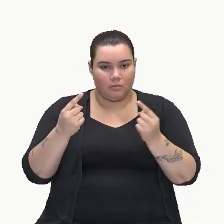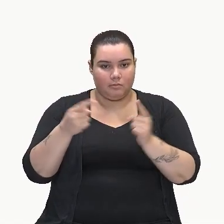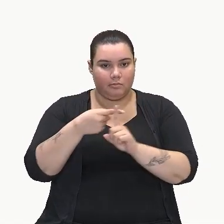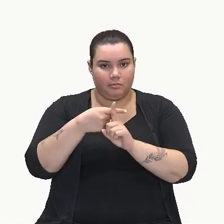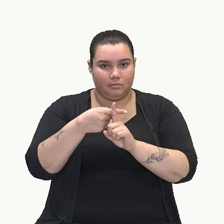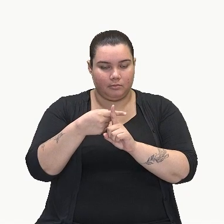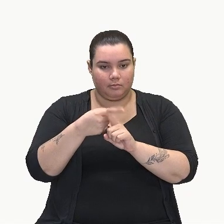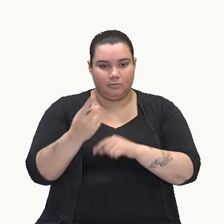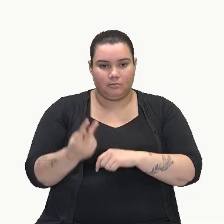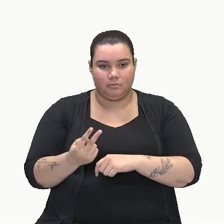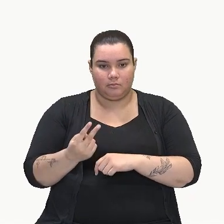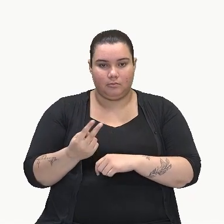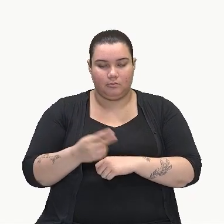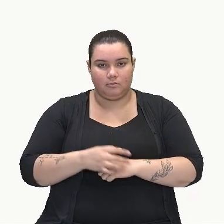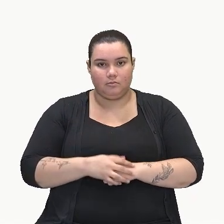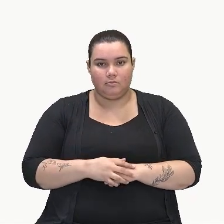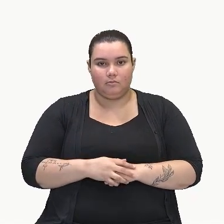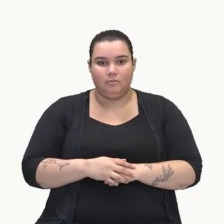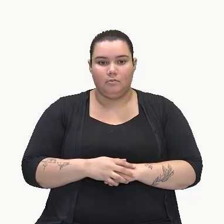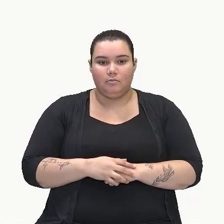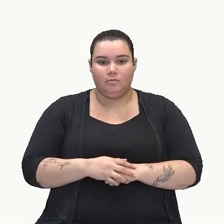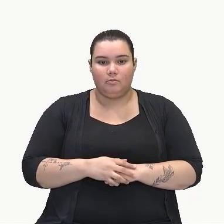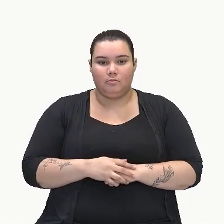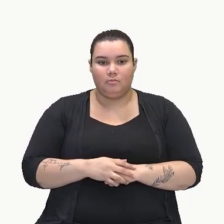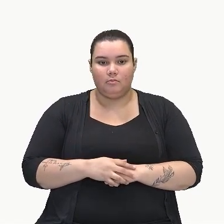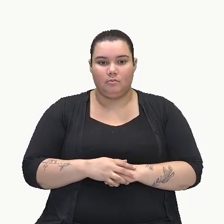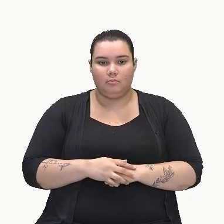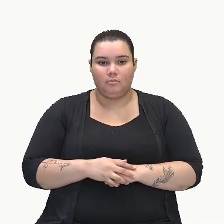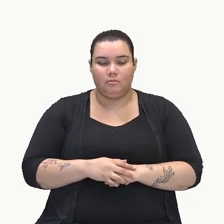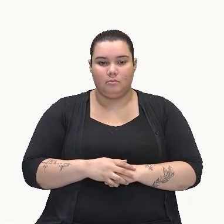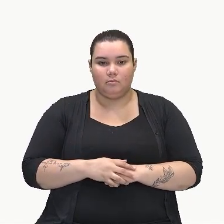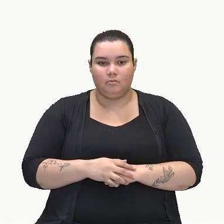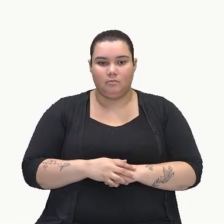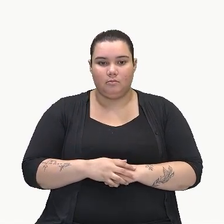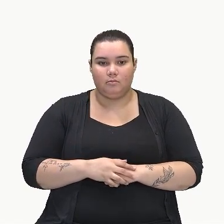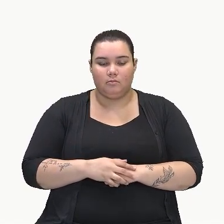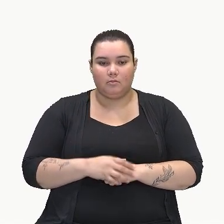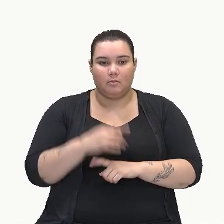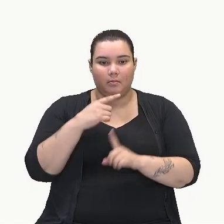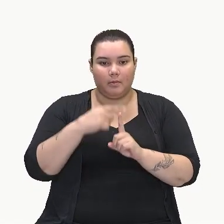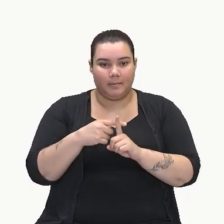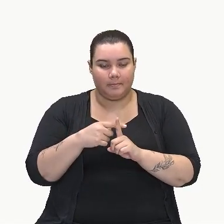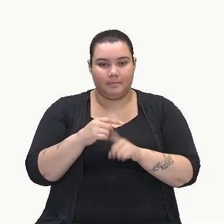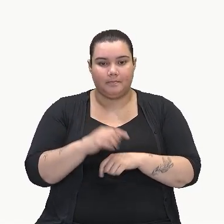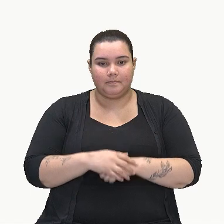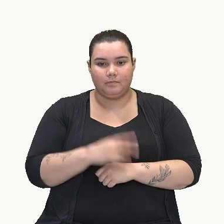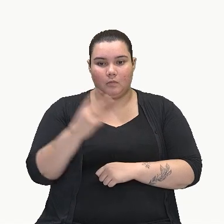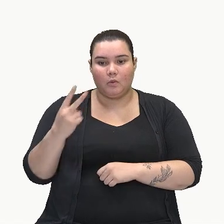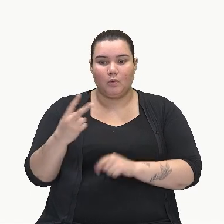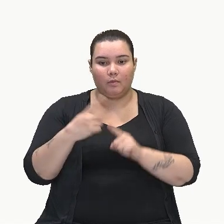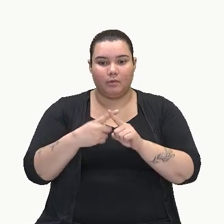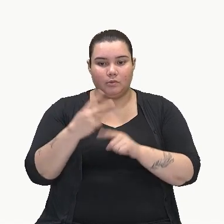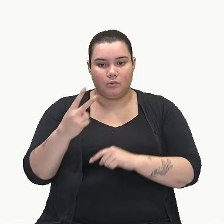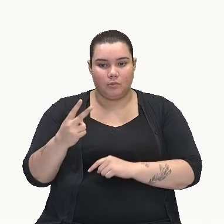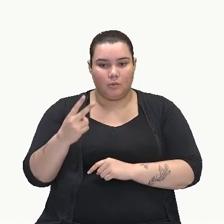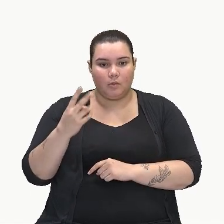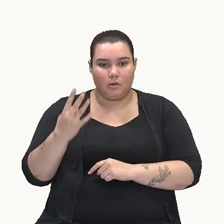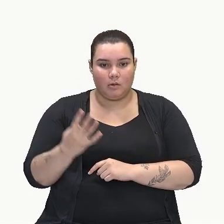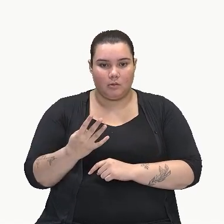1 mais 1 é 2, tá? Aqui do outro lado, 2 vezes 2,